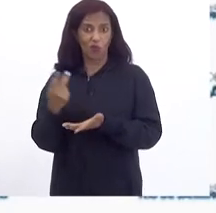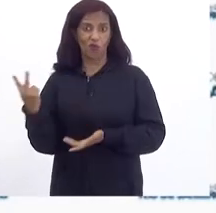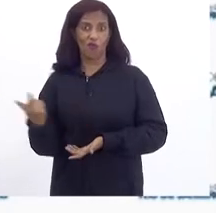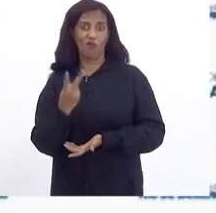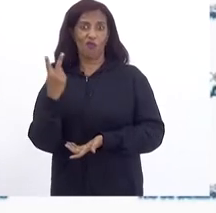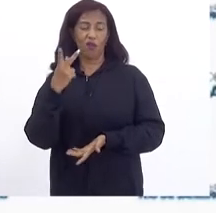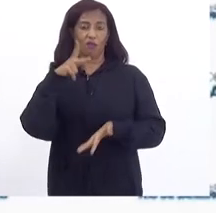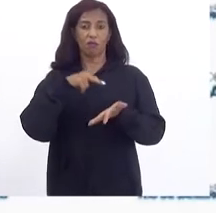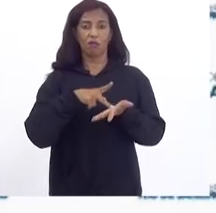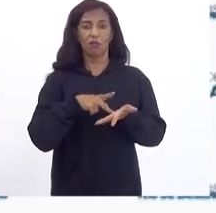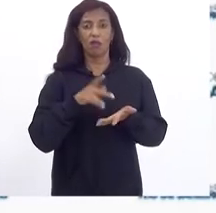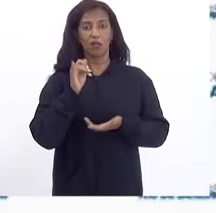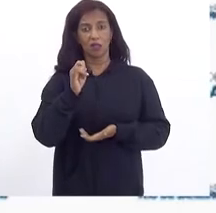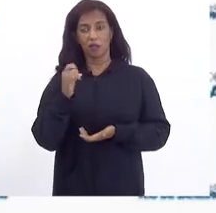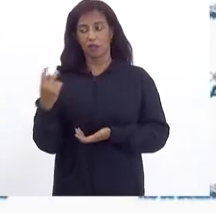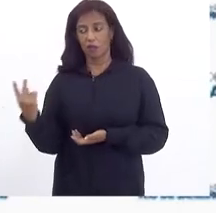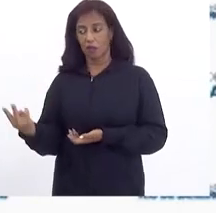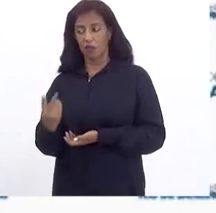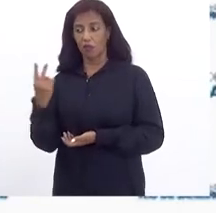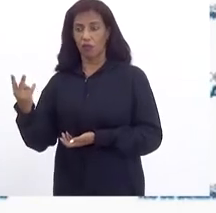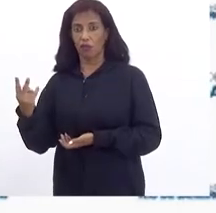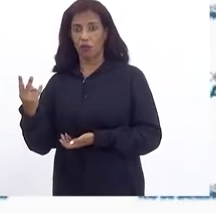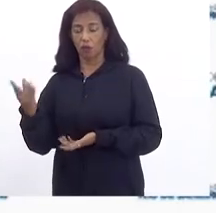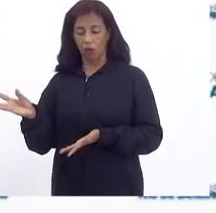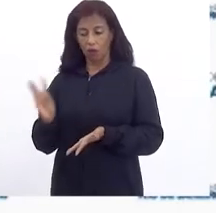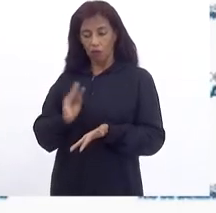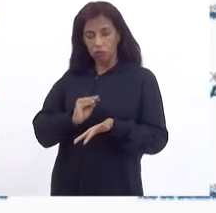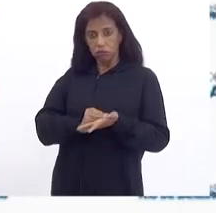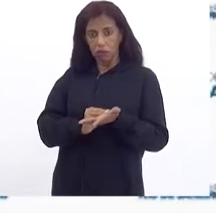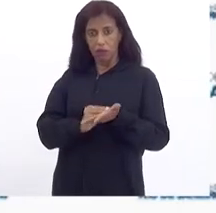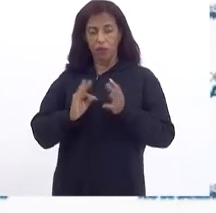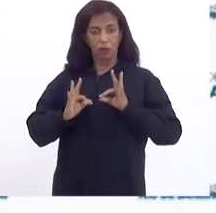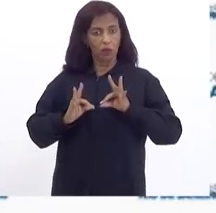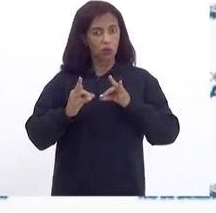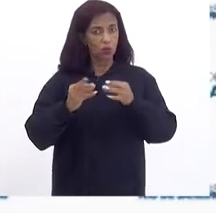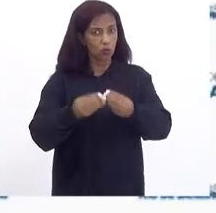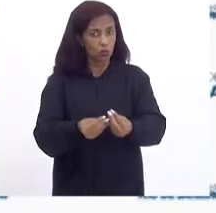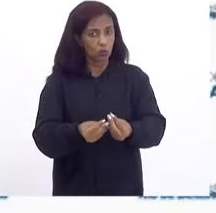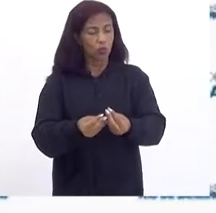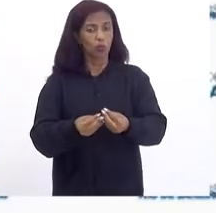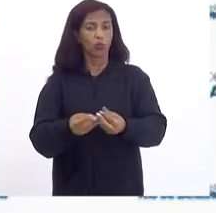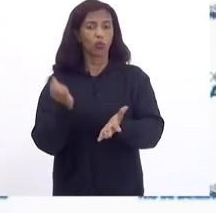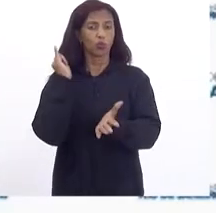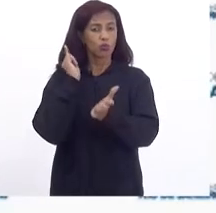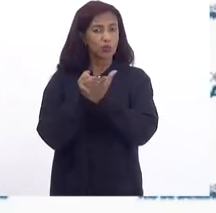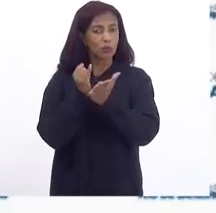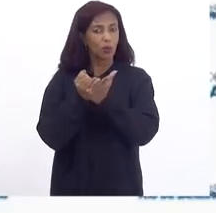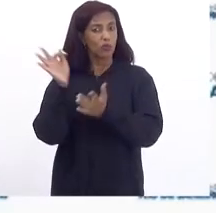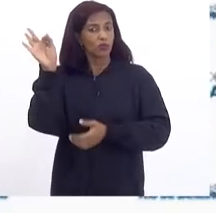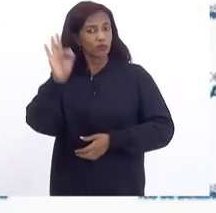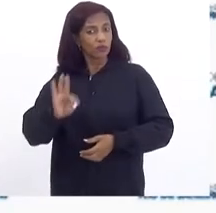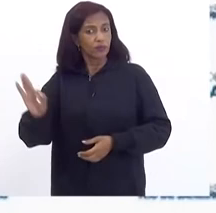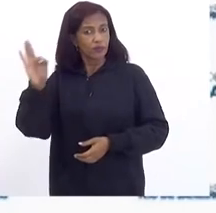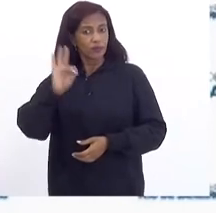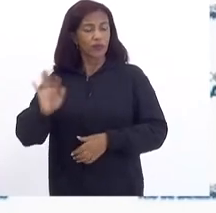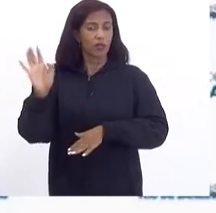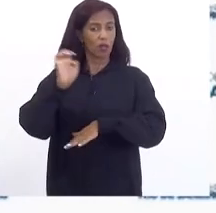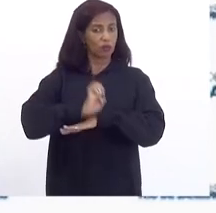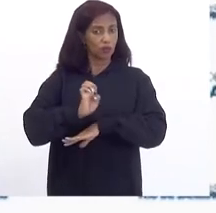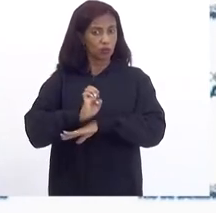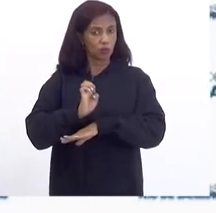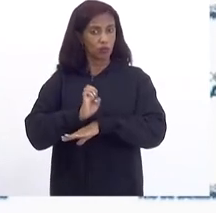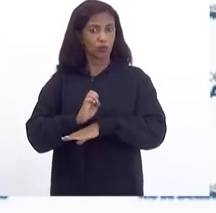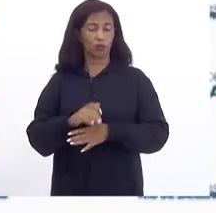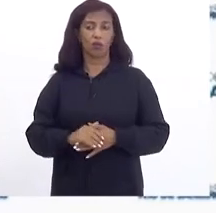Se você tem isso No preço do combustível Você põe a cadeia Toda Todos os impostos Federais Estaduais